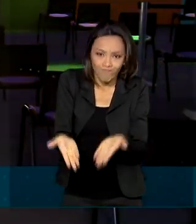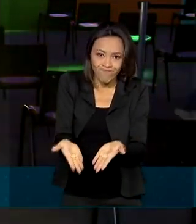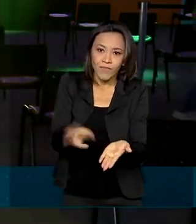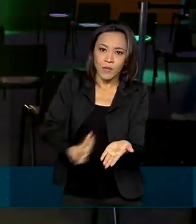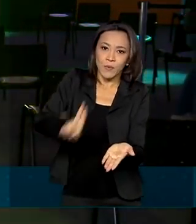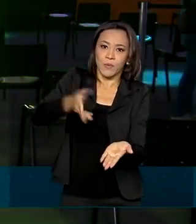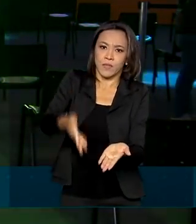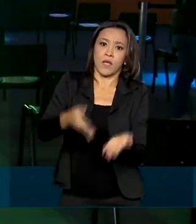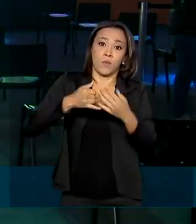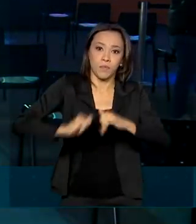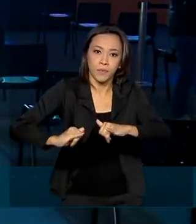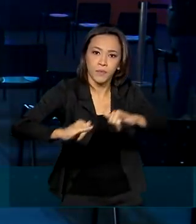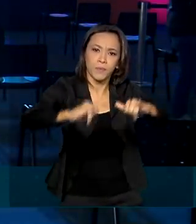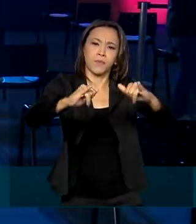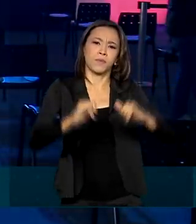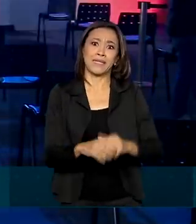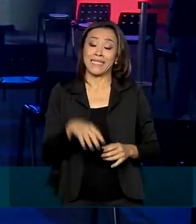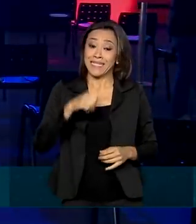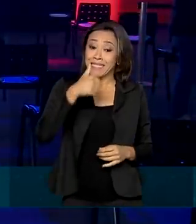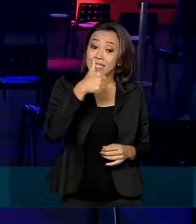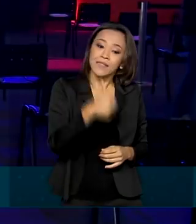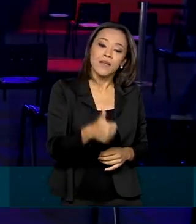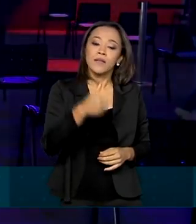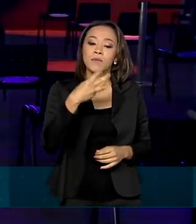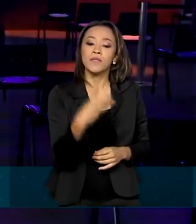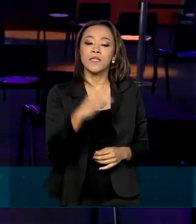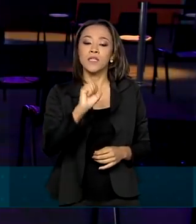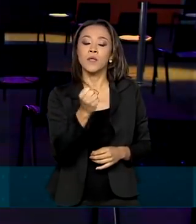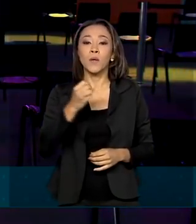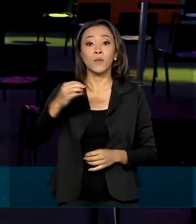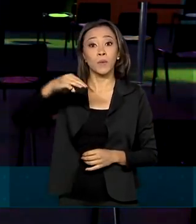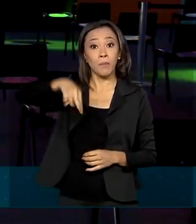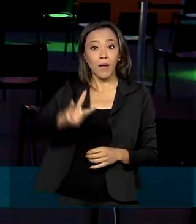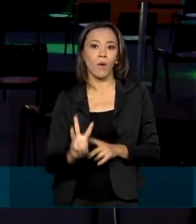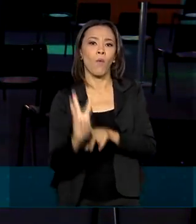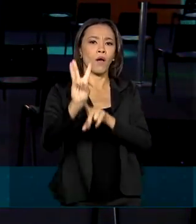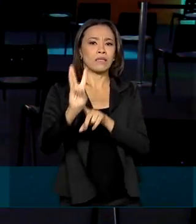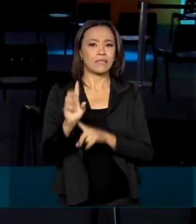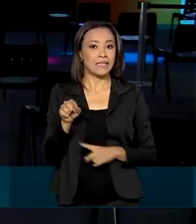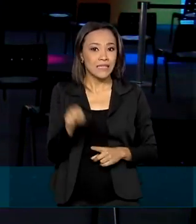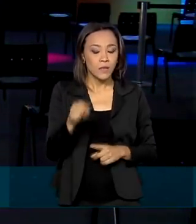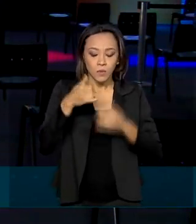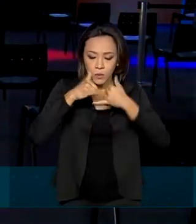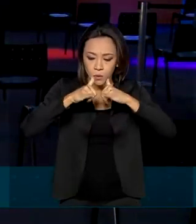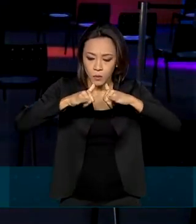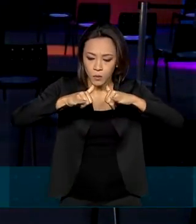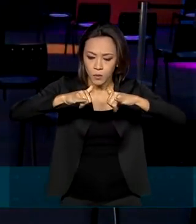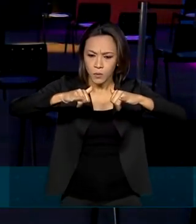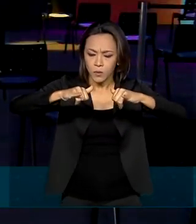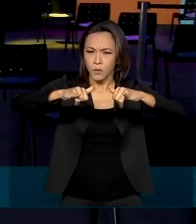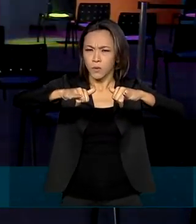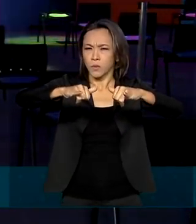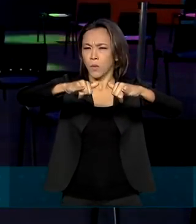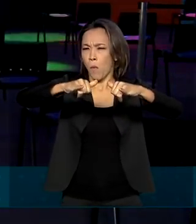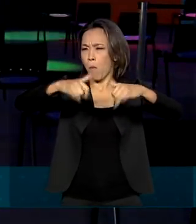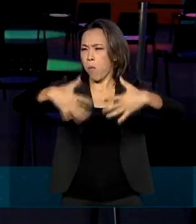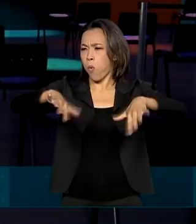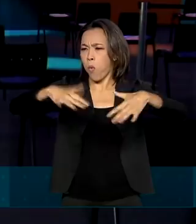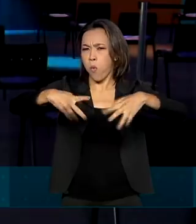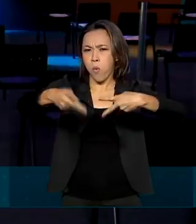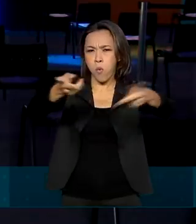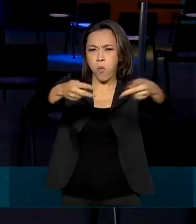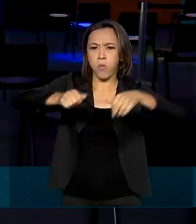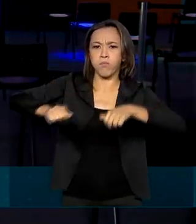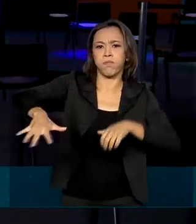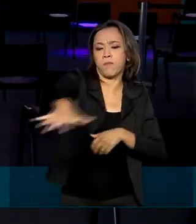138 mil megawatts hora por ano. Energia suficiente para abastecer uma cidade de